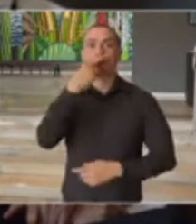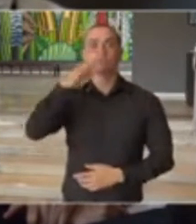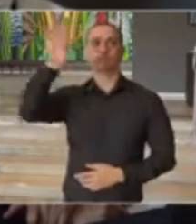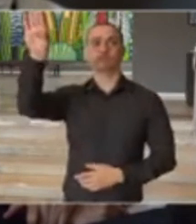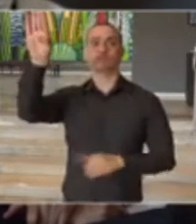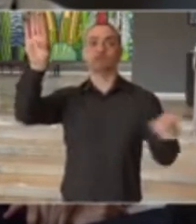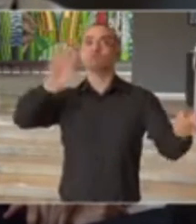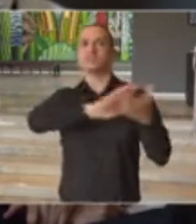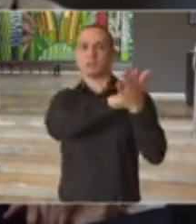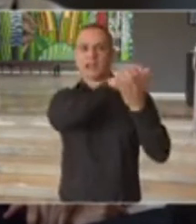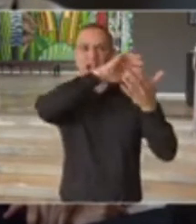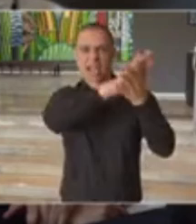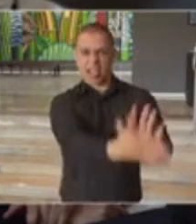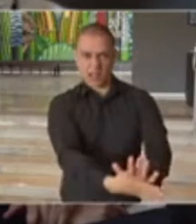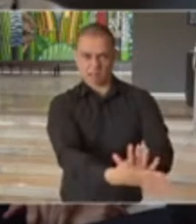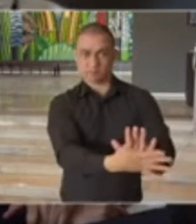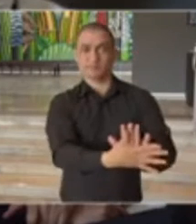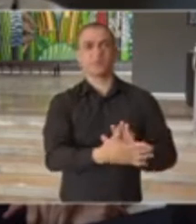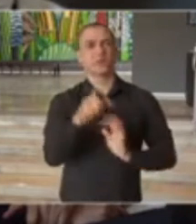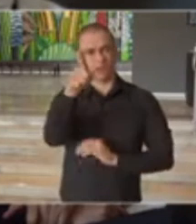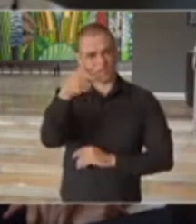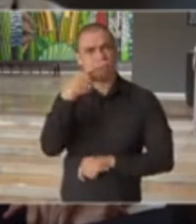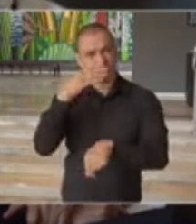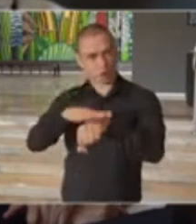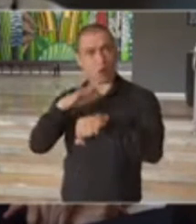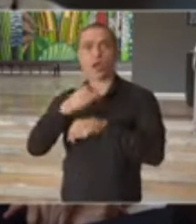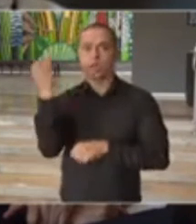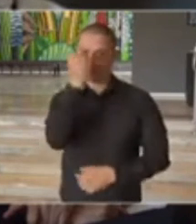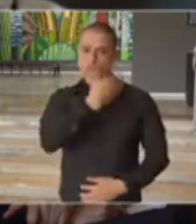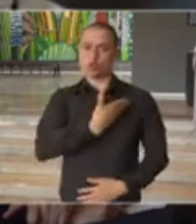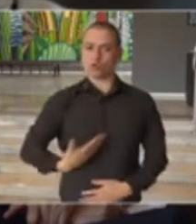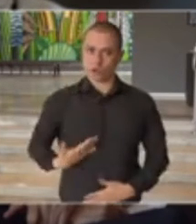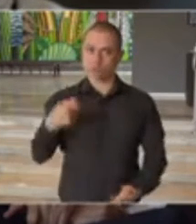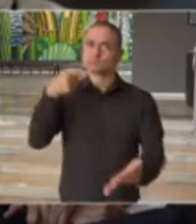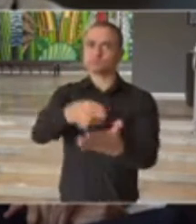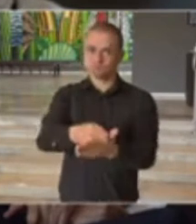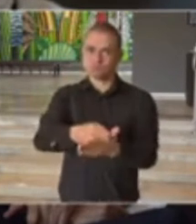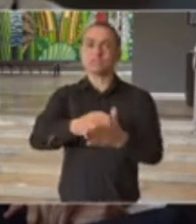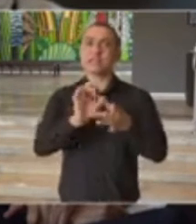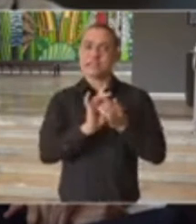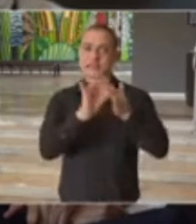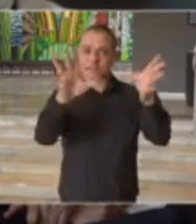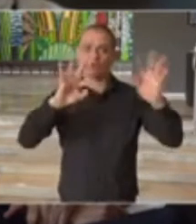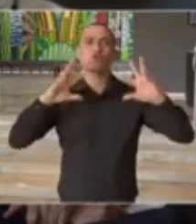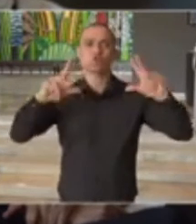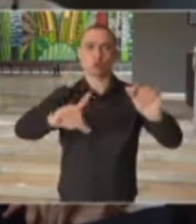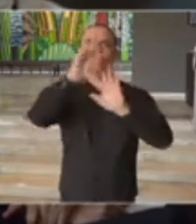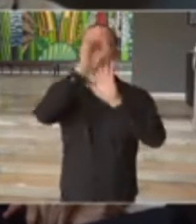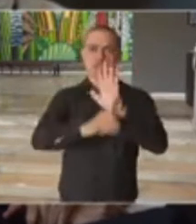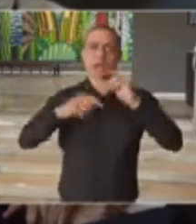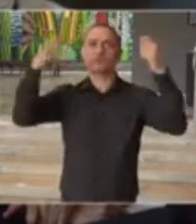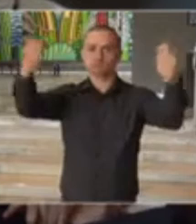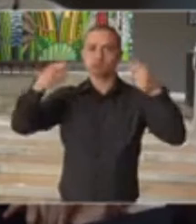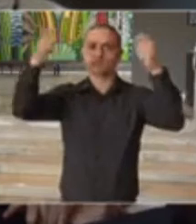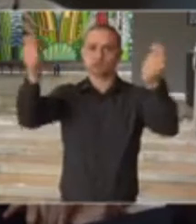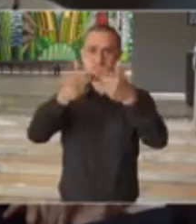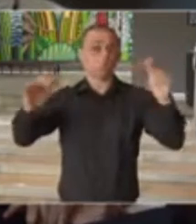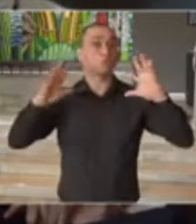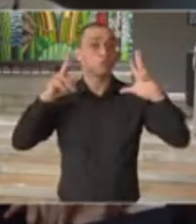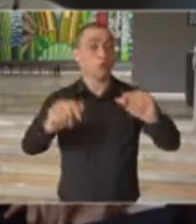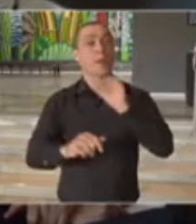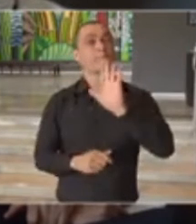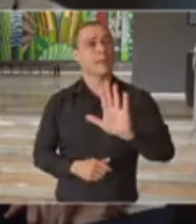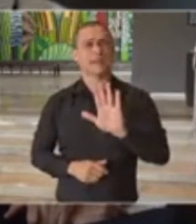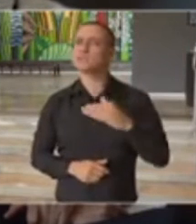terrorista. Você falou da importância do governo garantir a manifestação de todos, o direito de manifestação de todos.